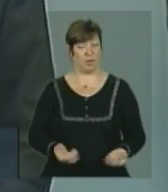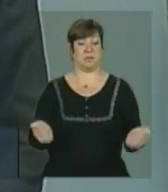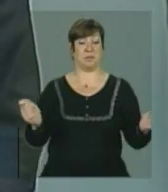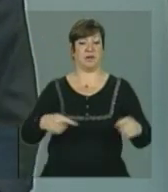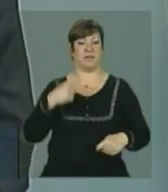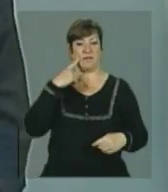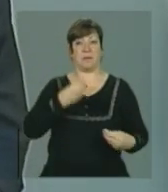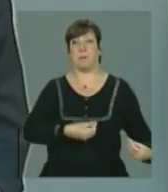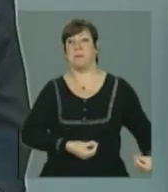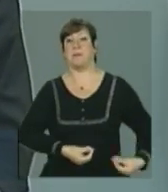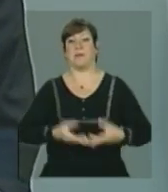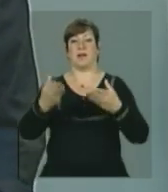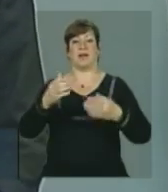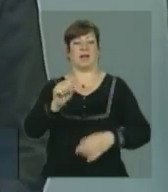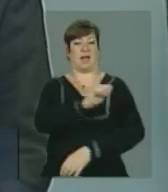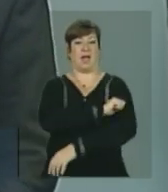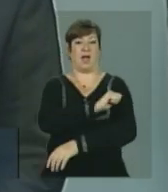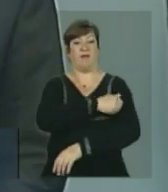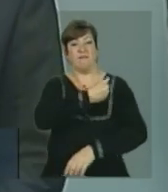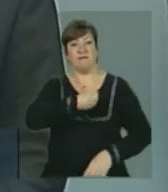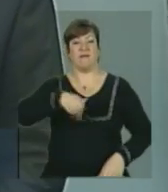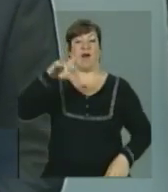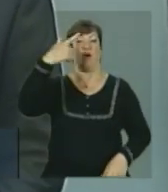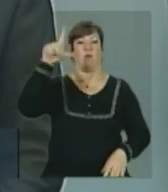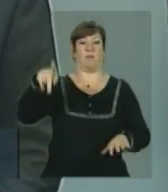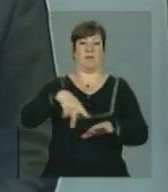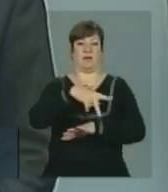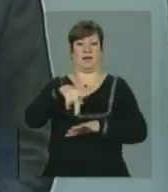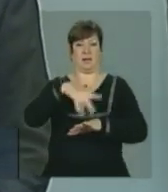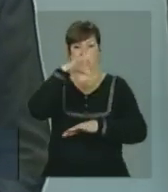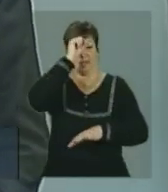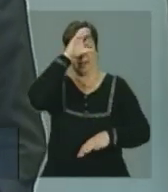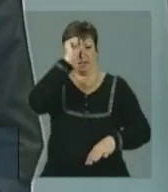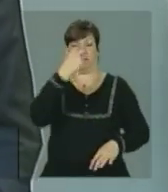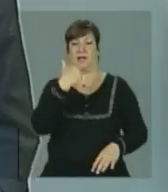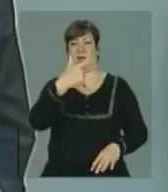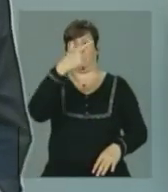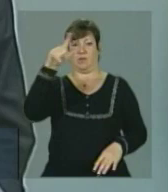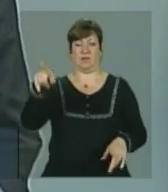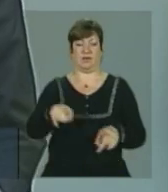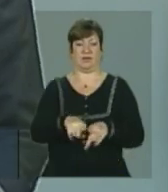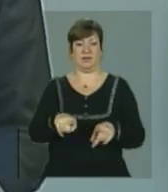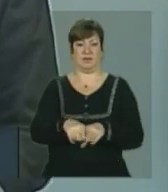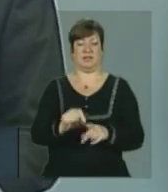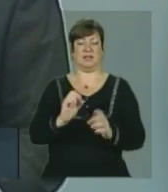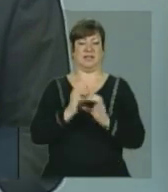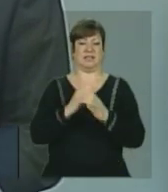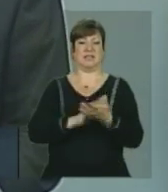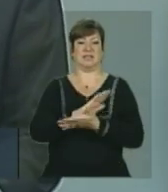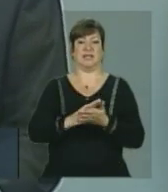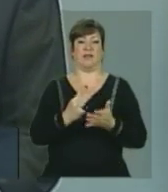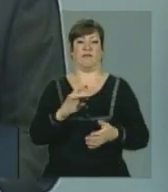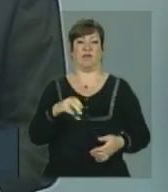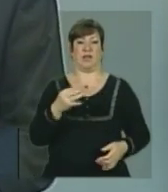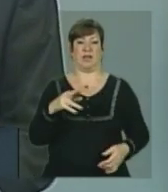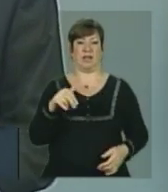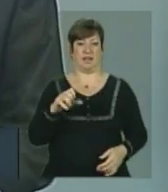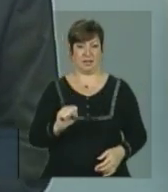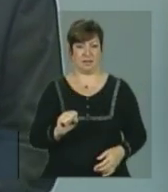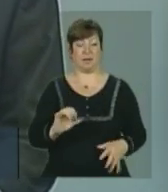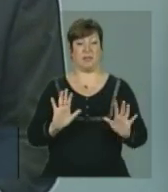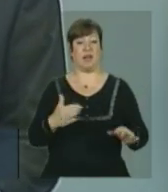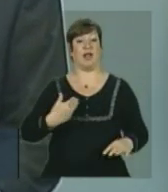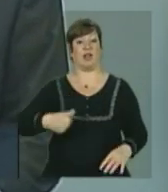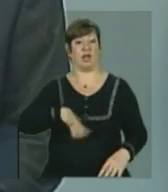estudantes para o exterior pelo programa Ciências Sem Fronteiras, mas nós tínhamos uma dívida com a